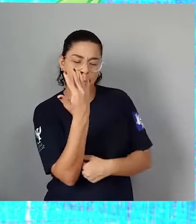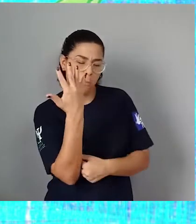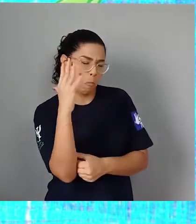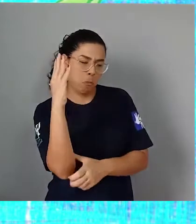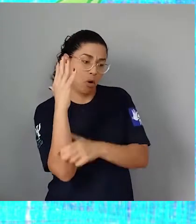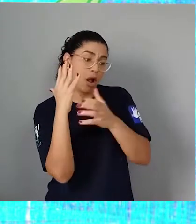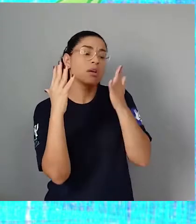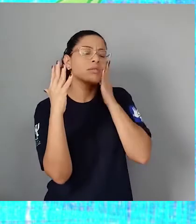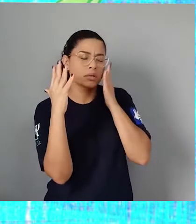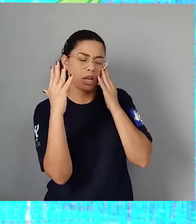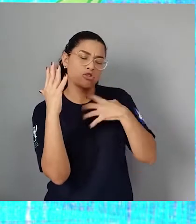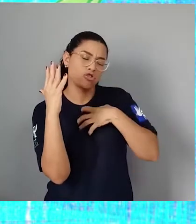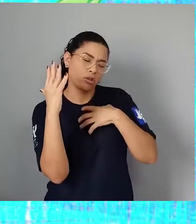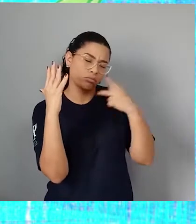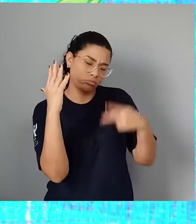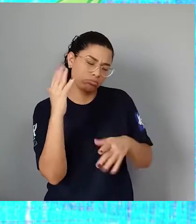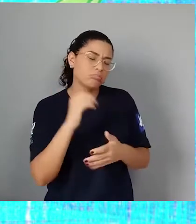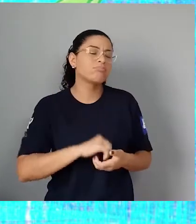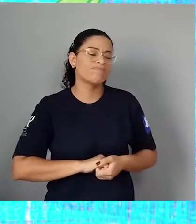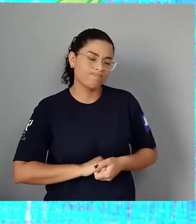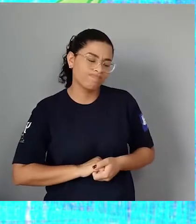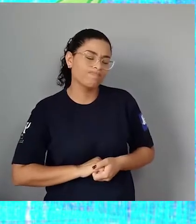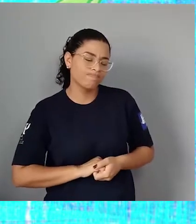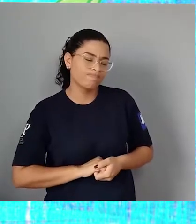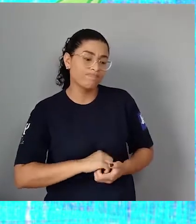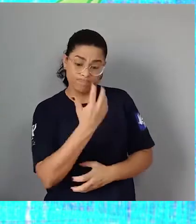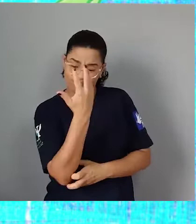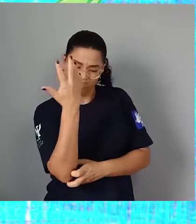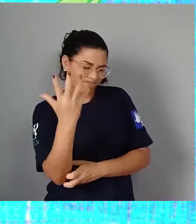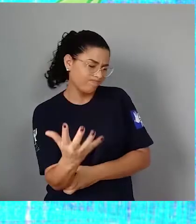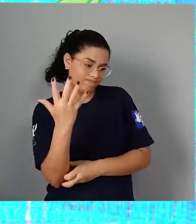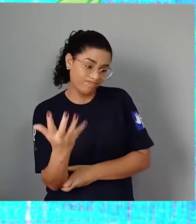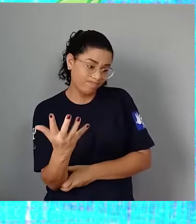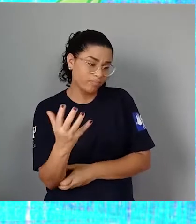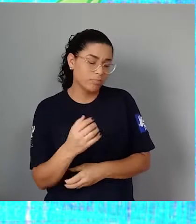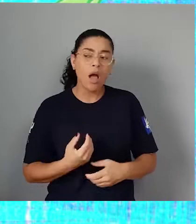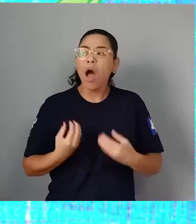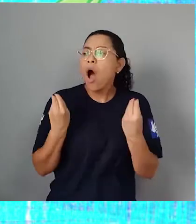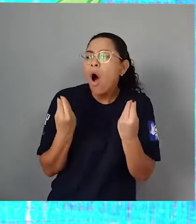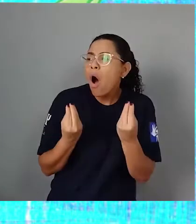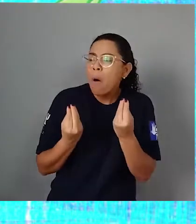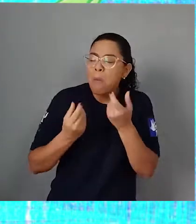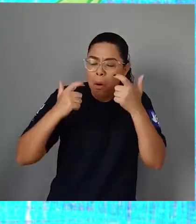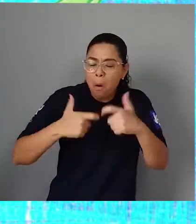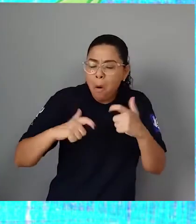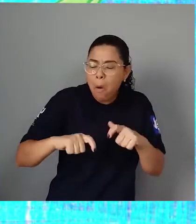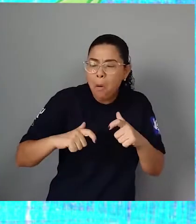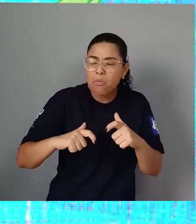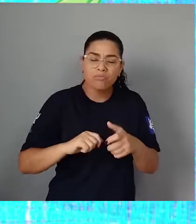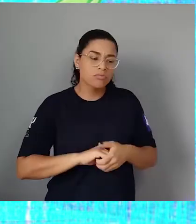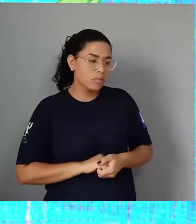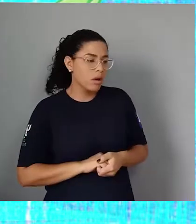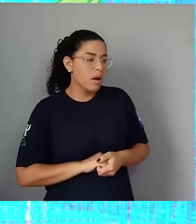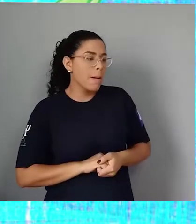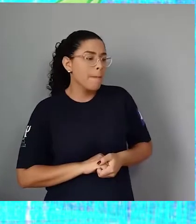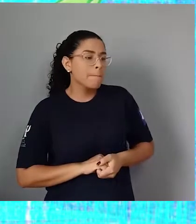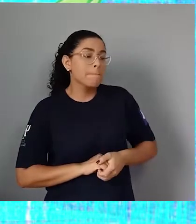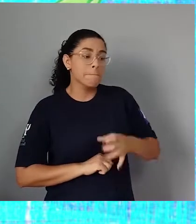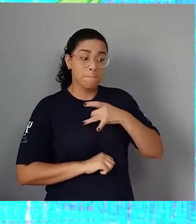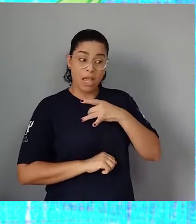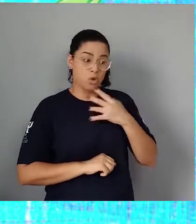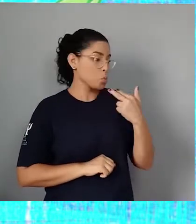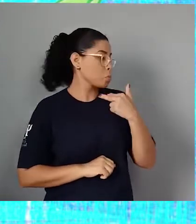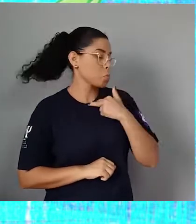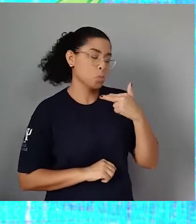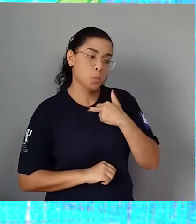Pra onde, Tico? Em frente! Você não pode ter medo das mudanças Eu entendo que mudar quando a gente quer É